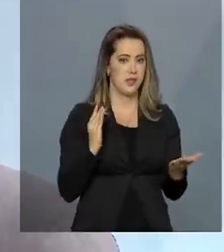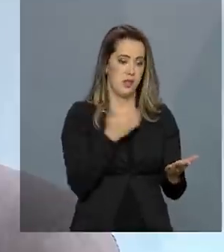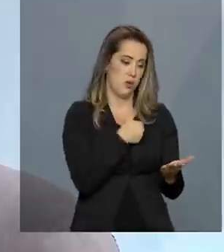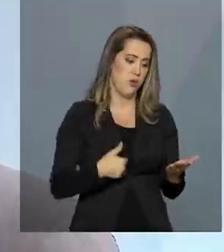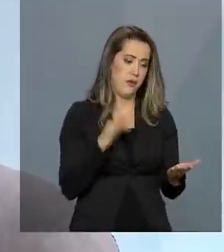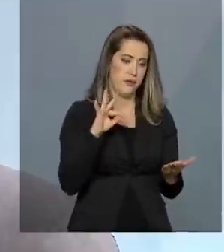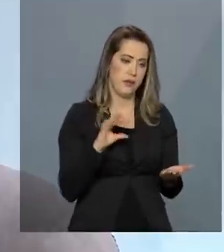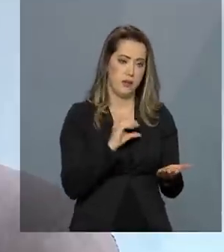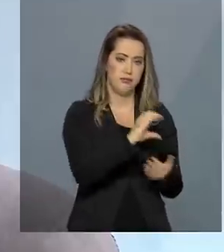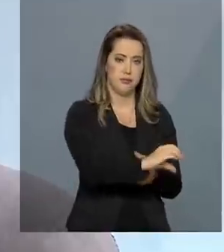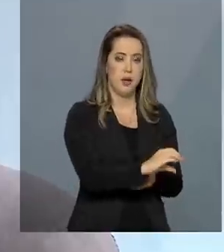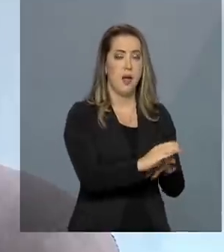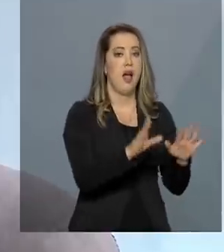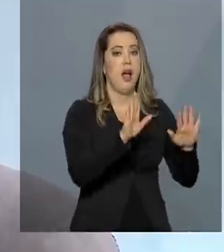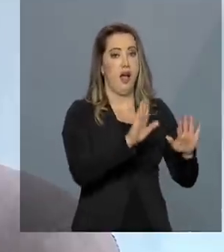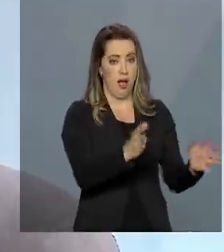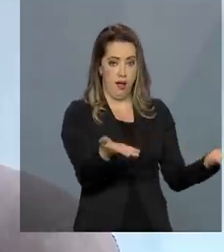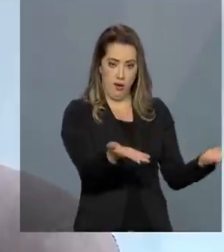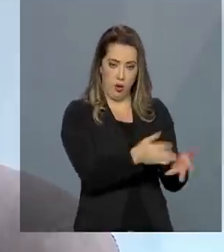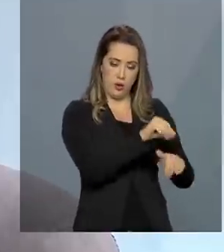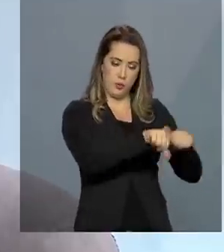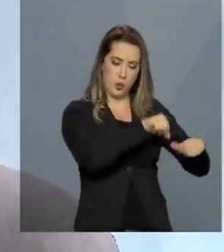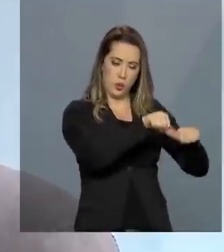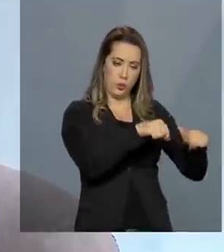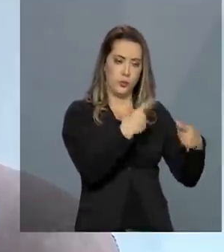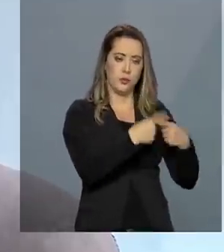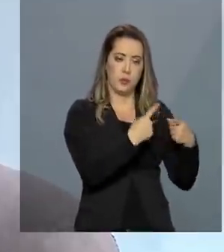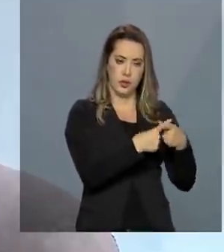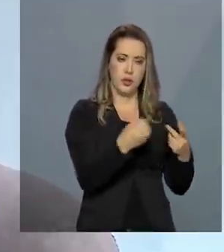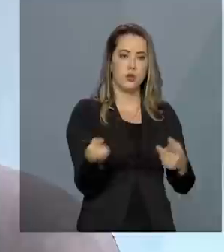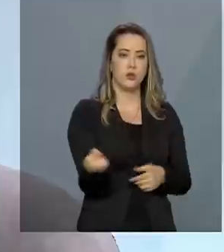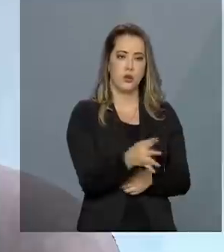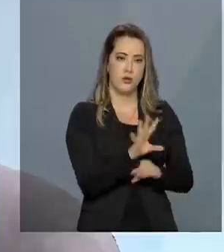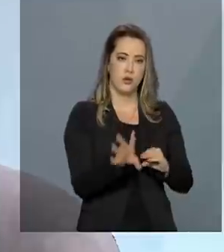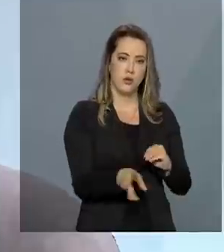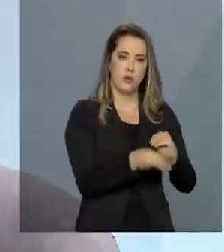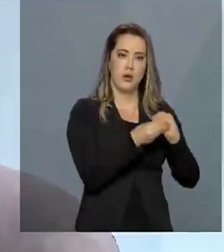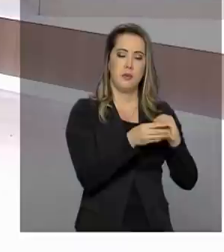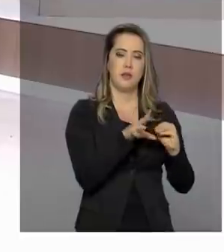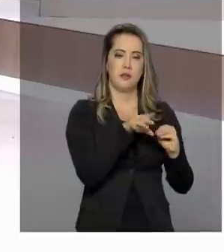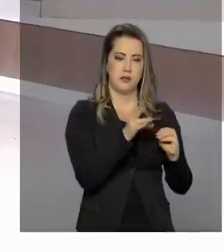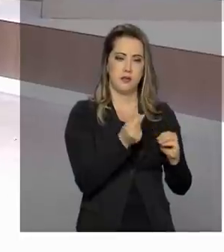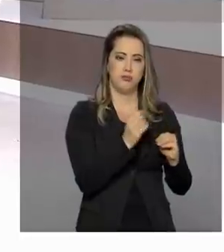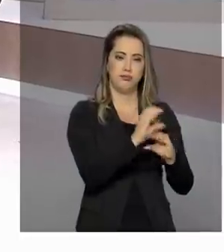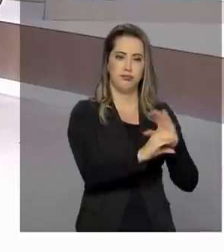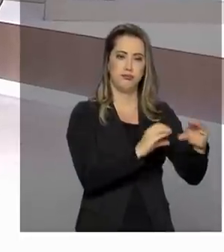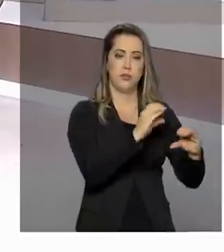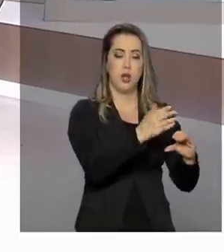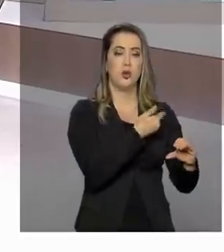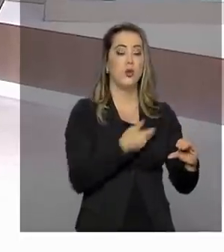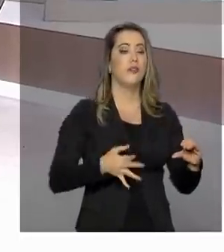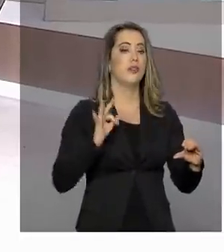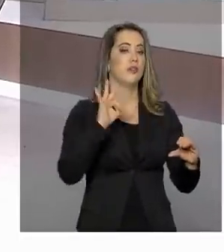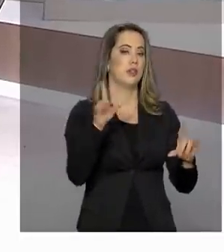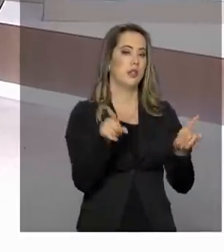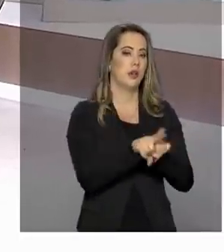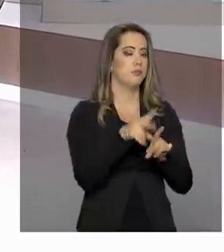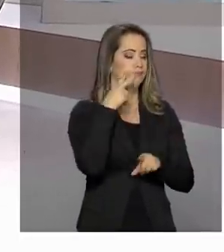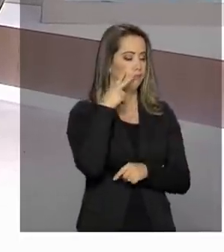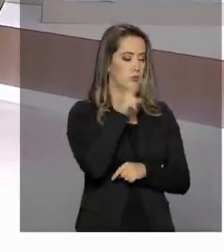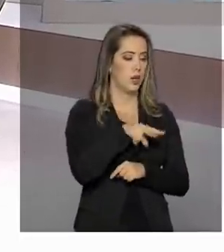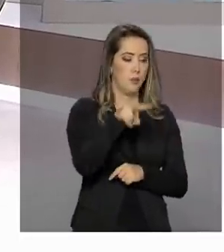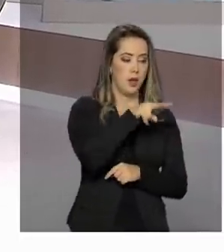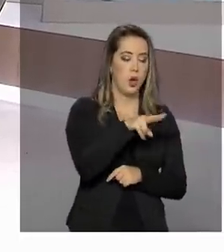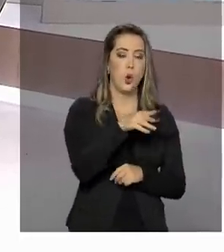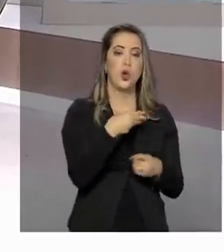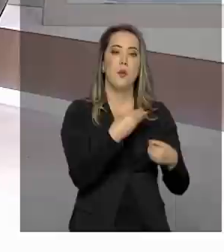foi criada uma nova complementação, um novo mecanismo de complementação, que também olha para a